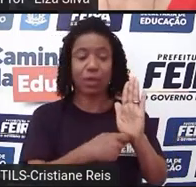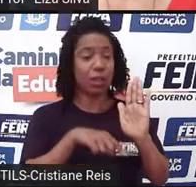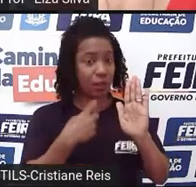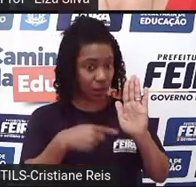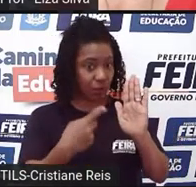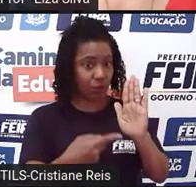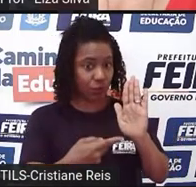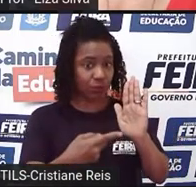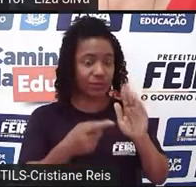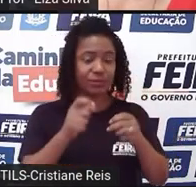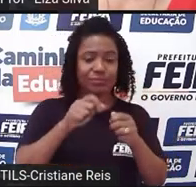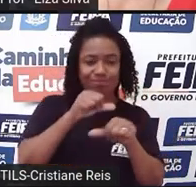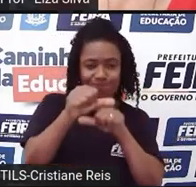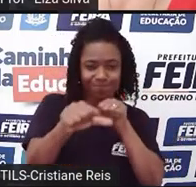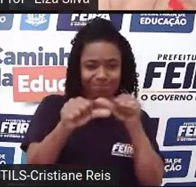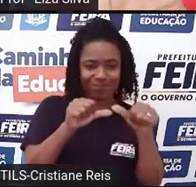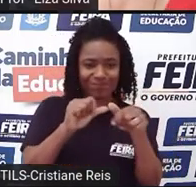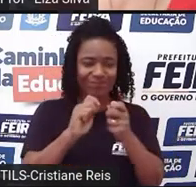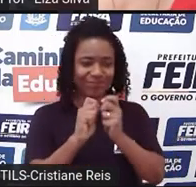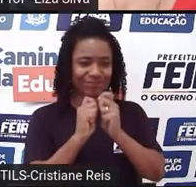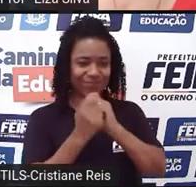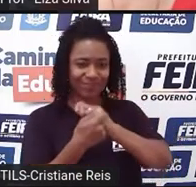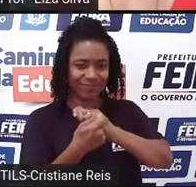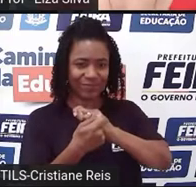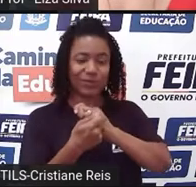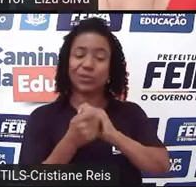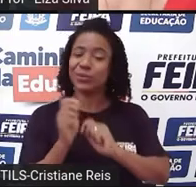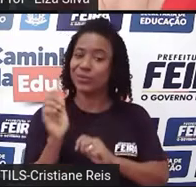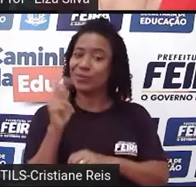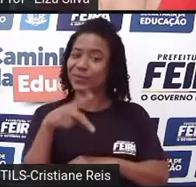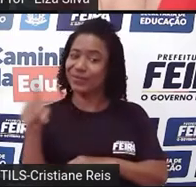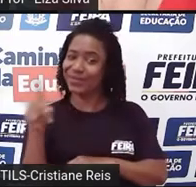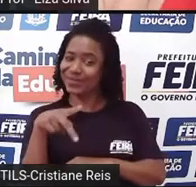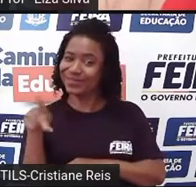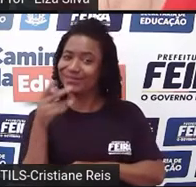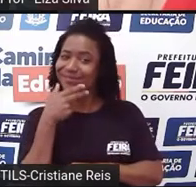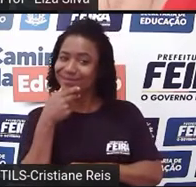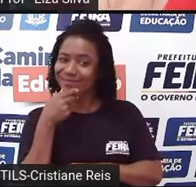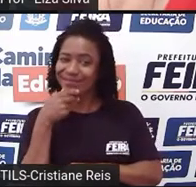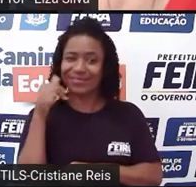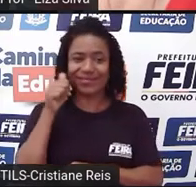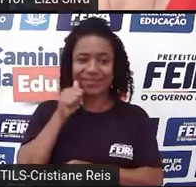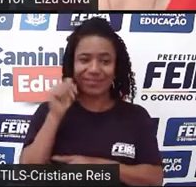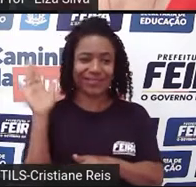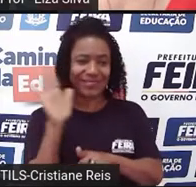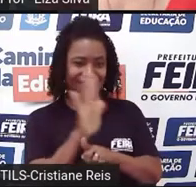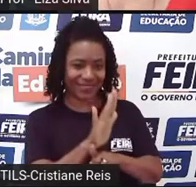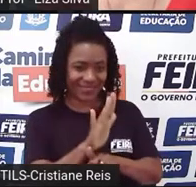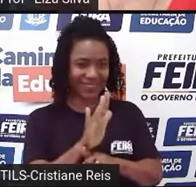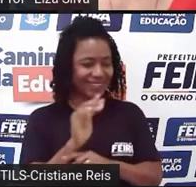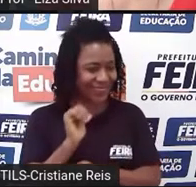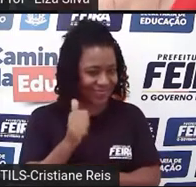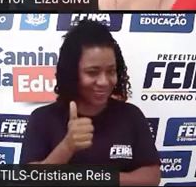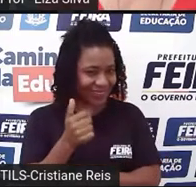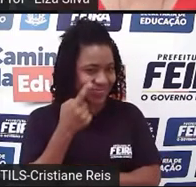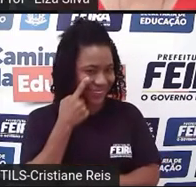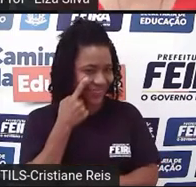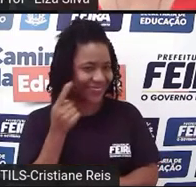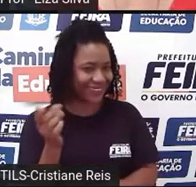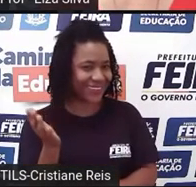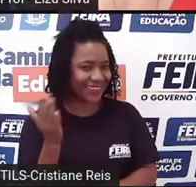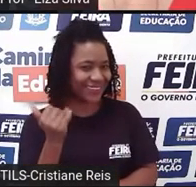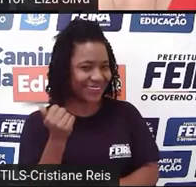com a mediação do seu professor ou de sua professora da escola. Let's go? Vamos lá?